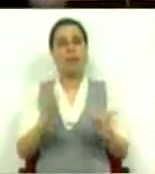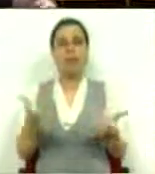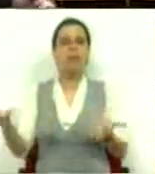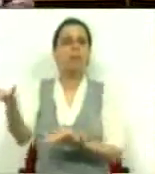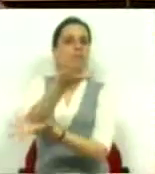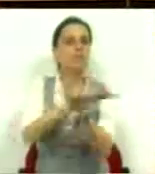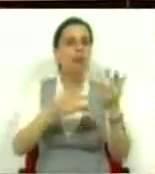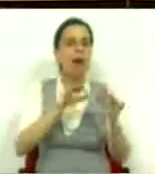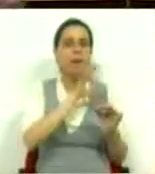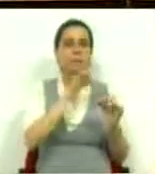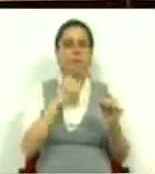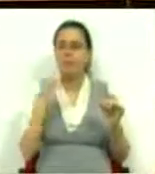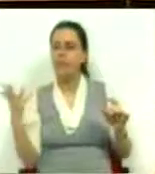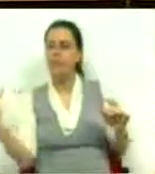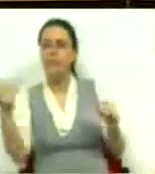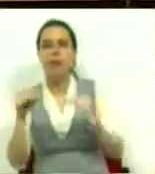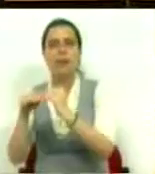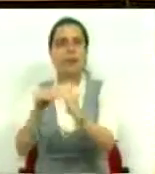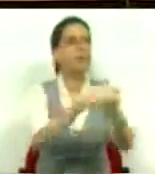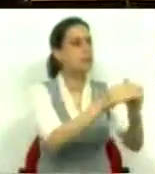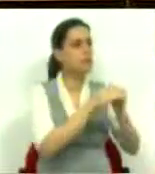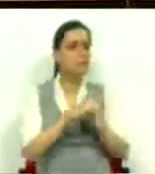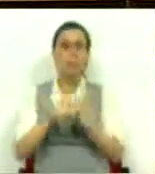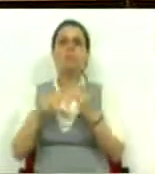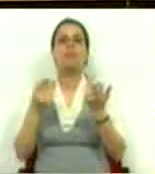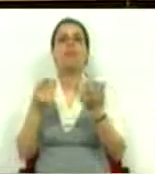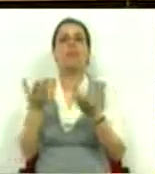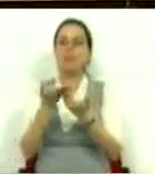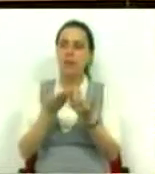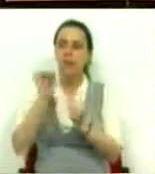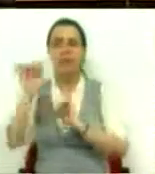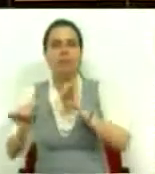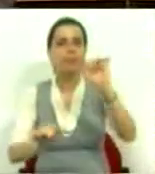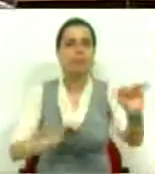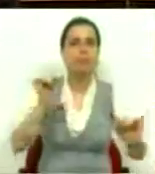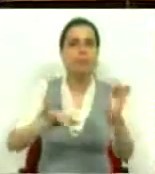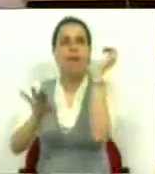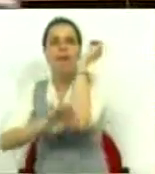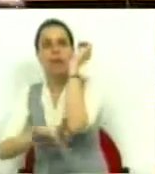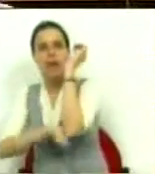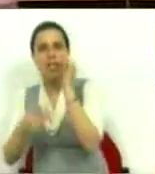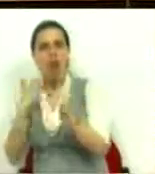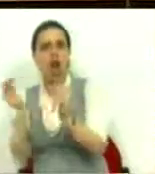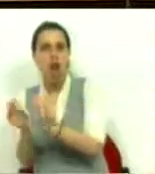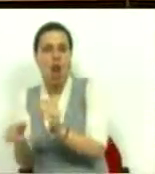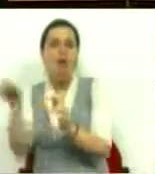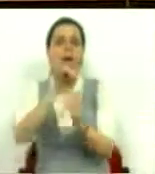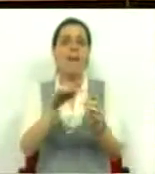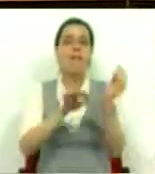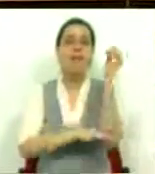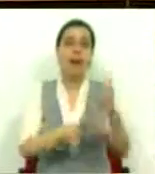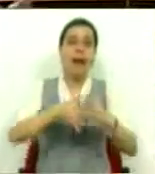harmonizar escalas, que se tem que harmonizar incidências administrativas, entre freguesias muito pequenas e